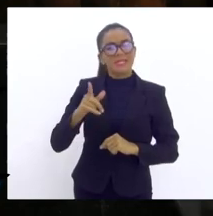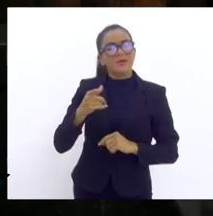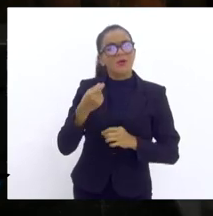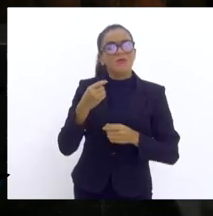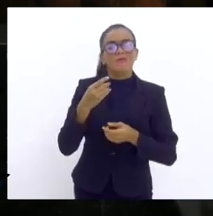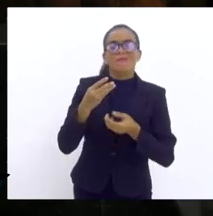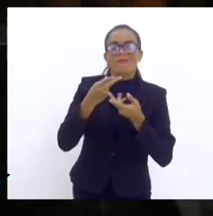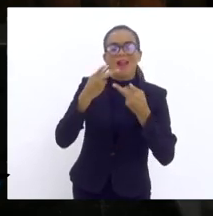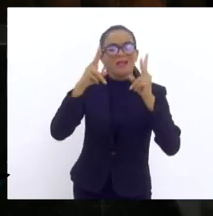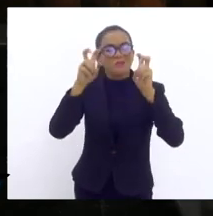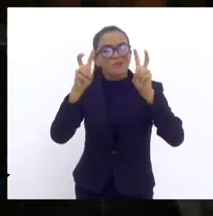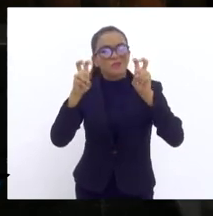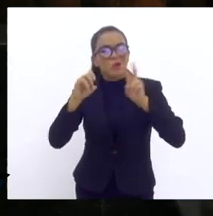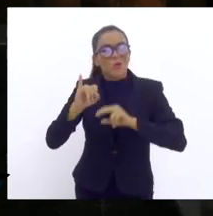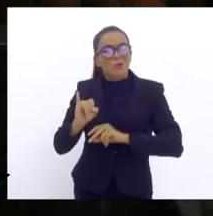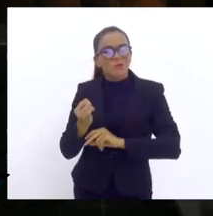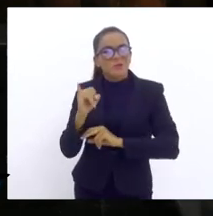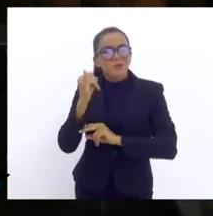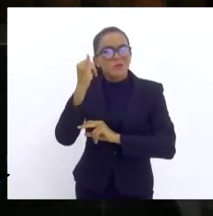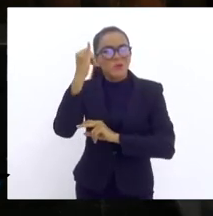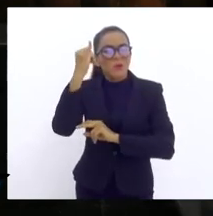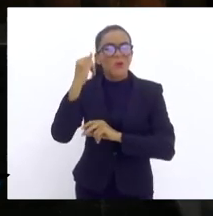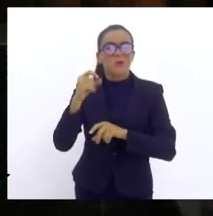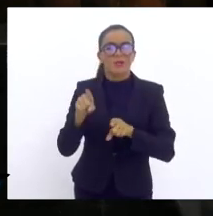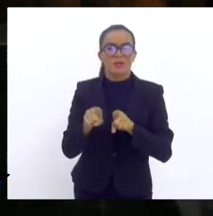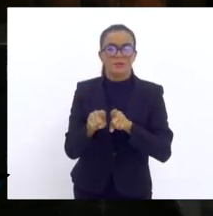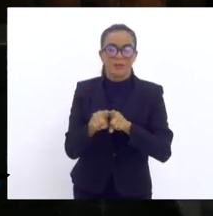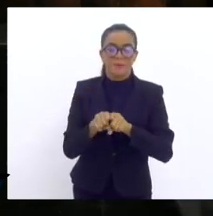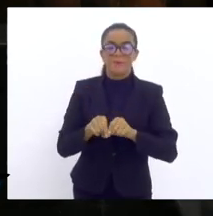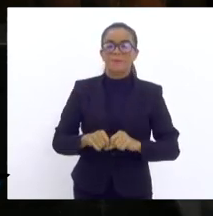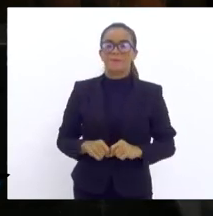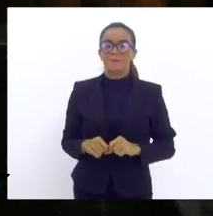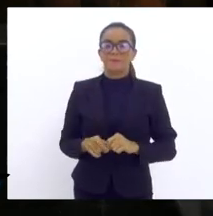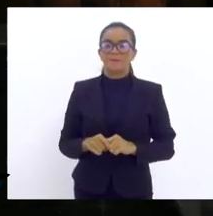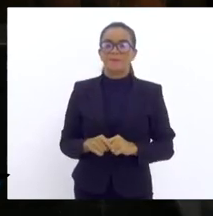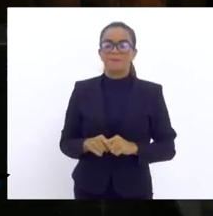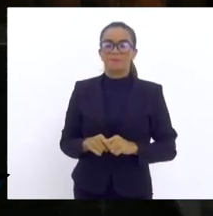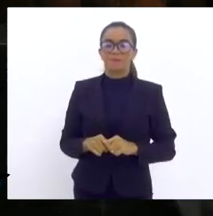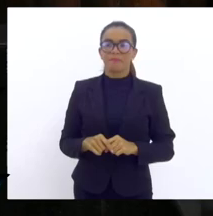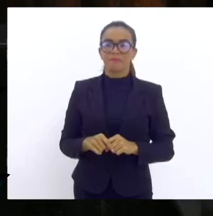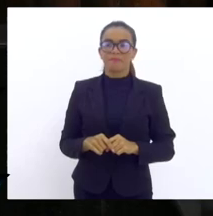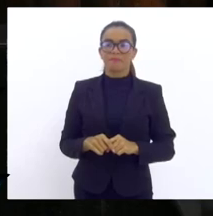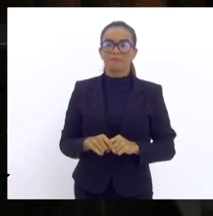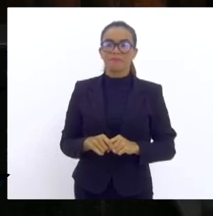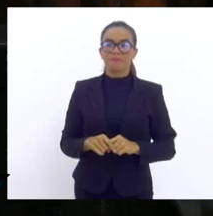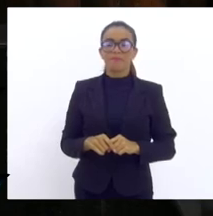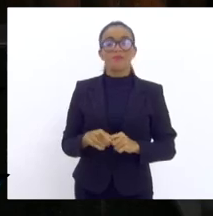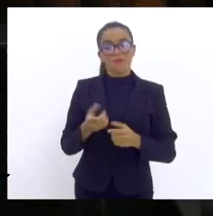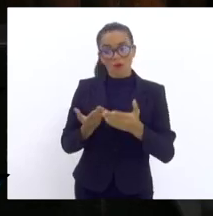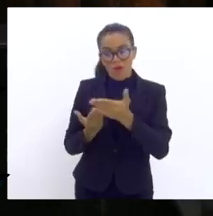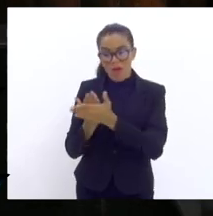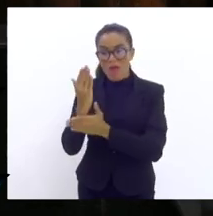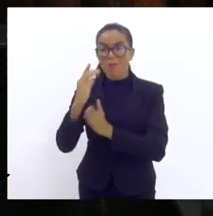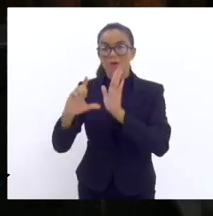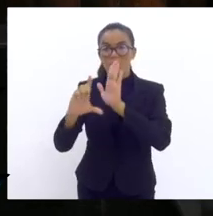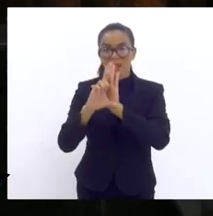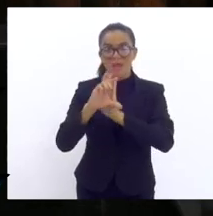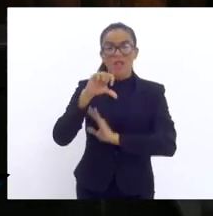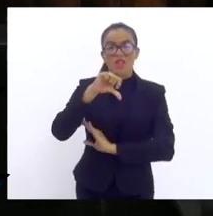de juros etc. Em seguida, foi aprovada a lei